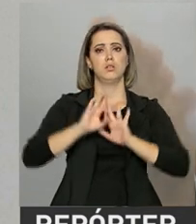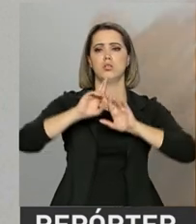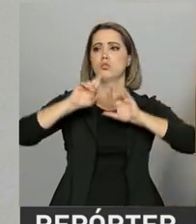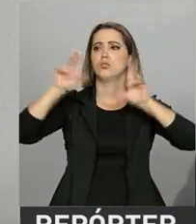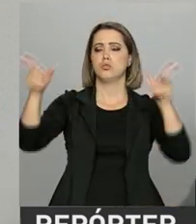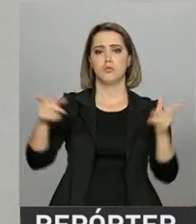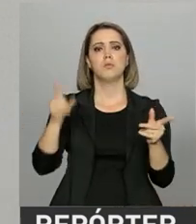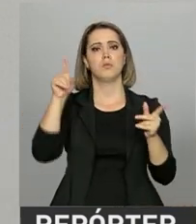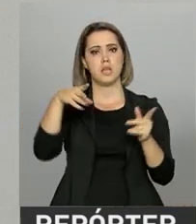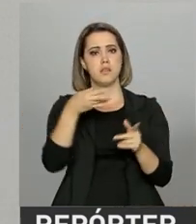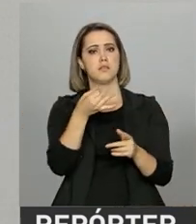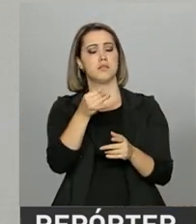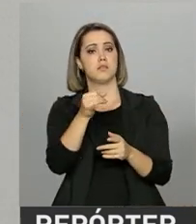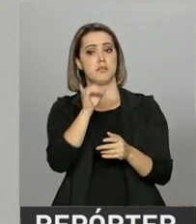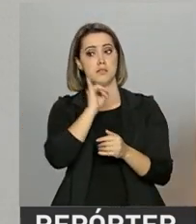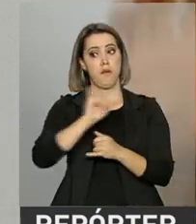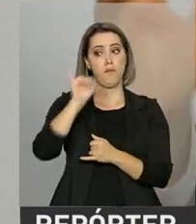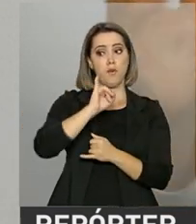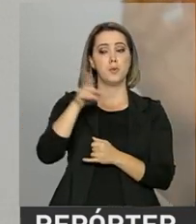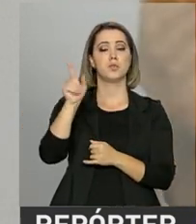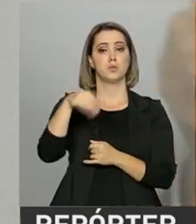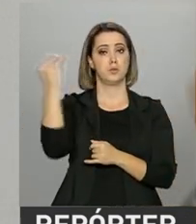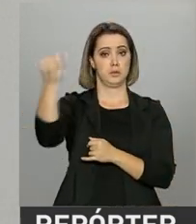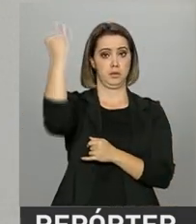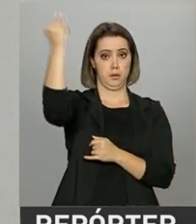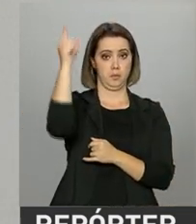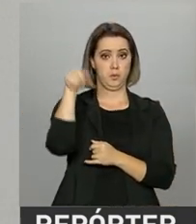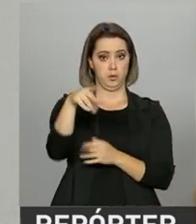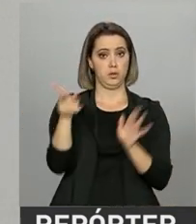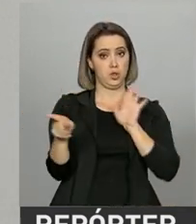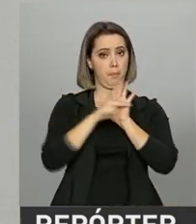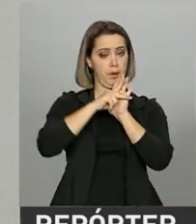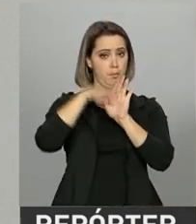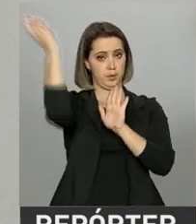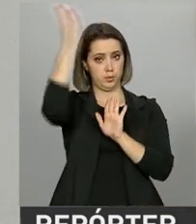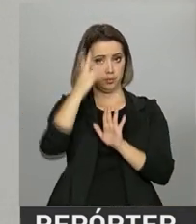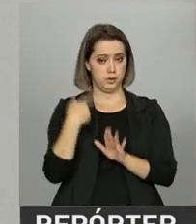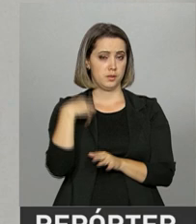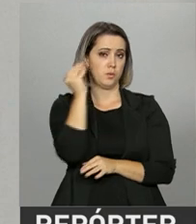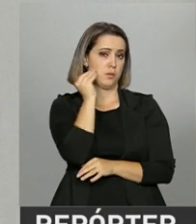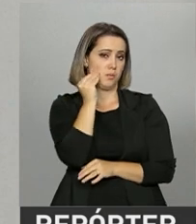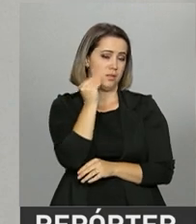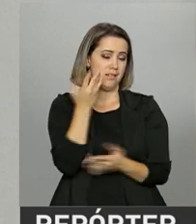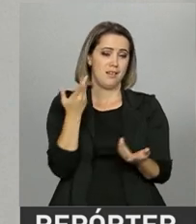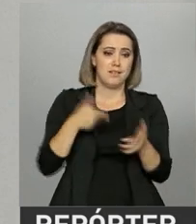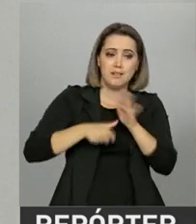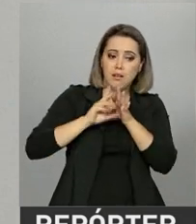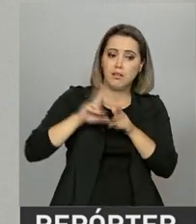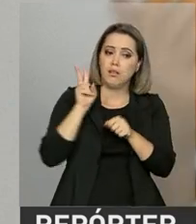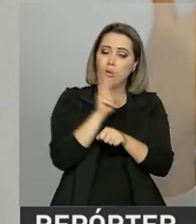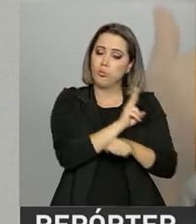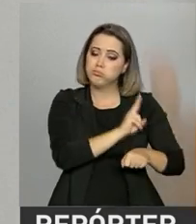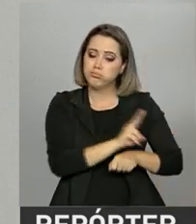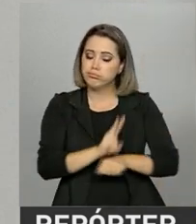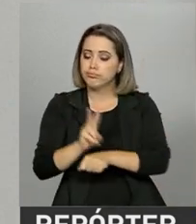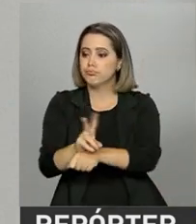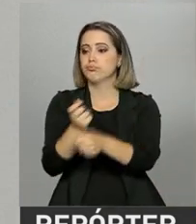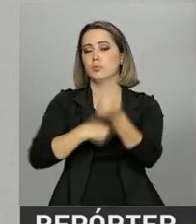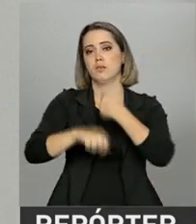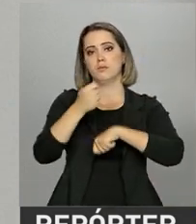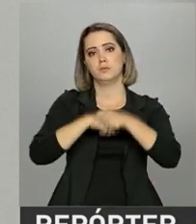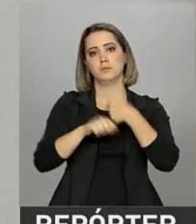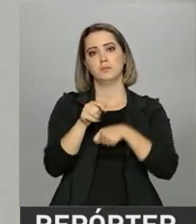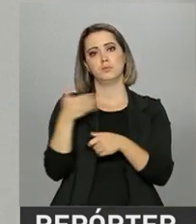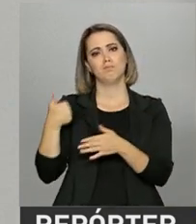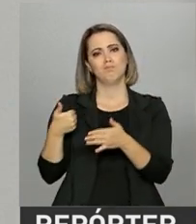manifestação do Brasil com a sua própria experiência de tentativa protecionista da economia nos